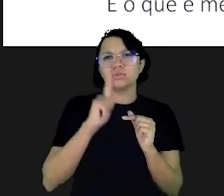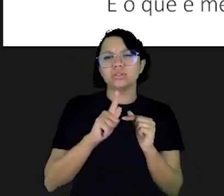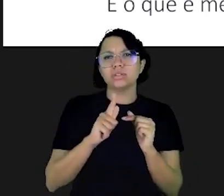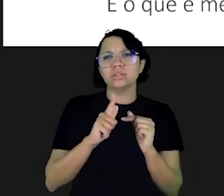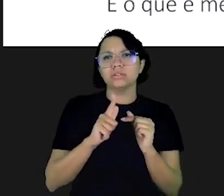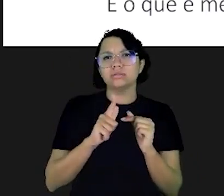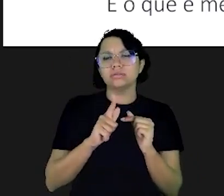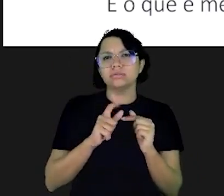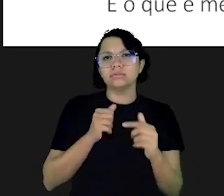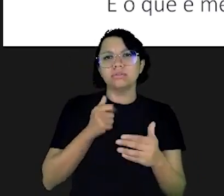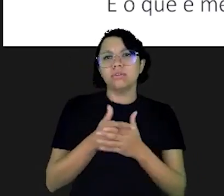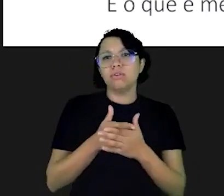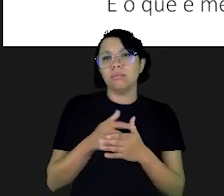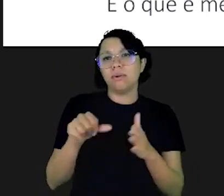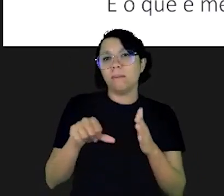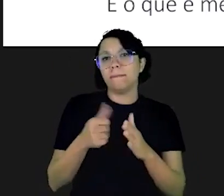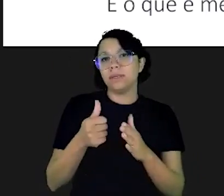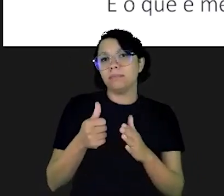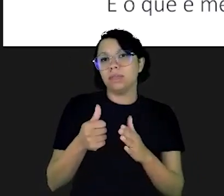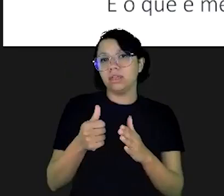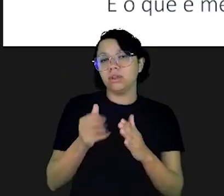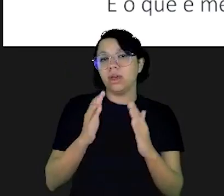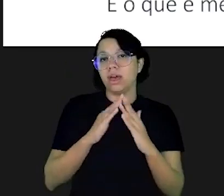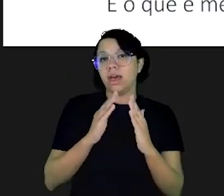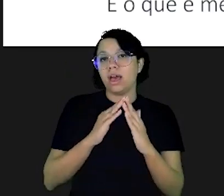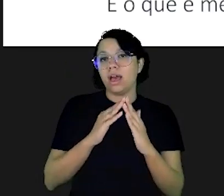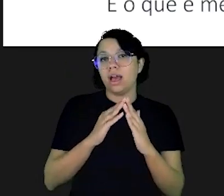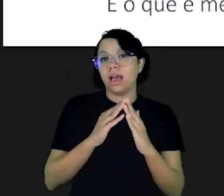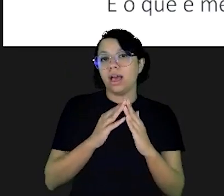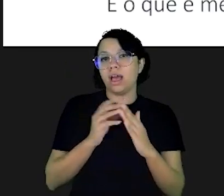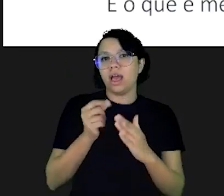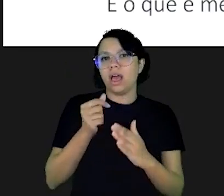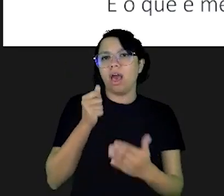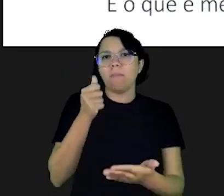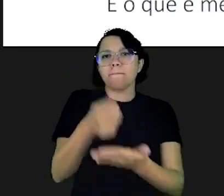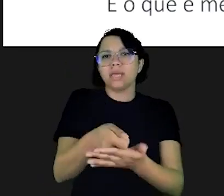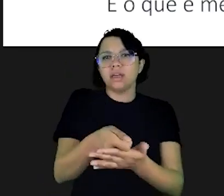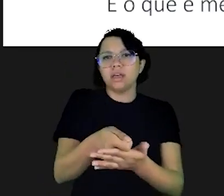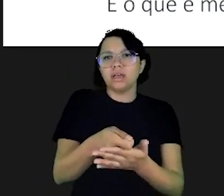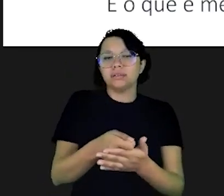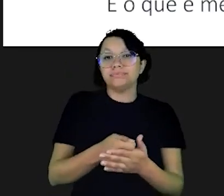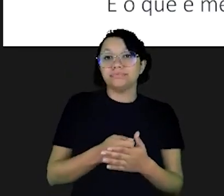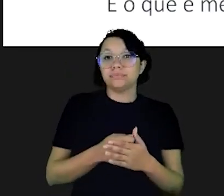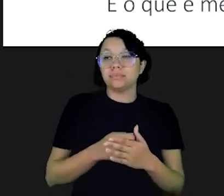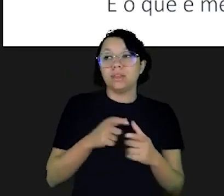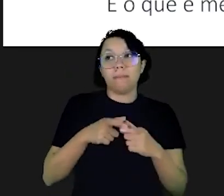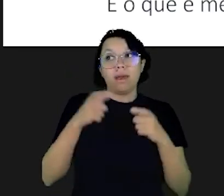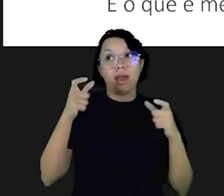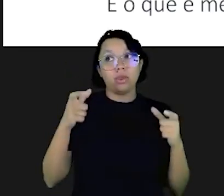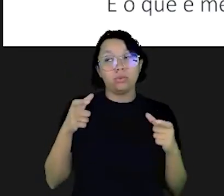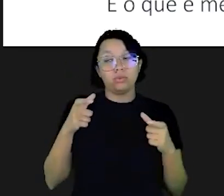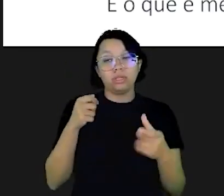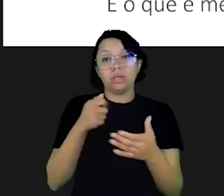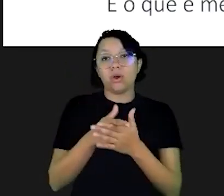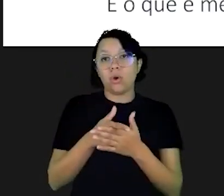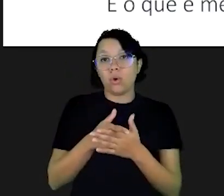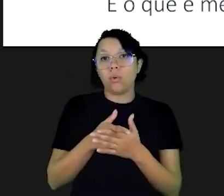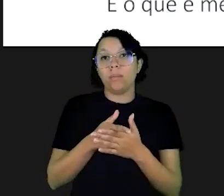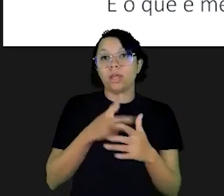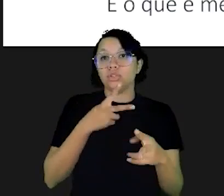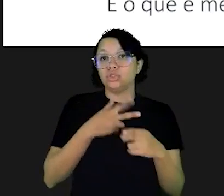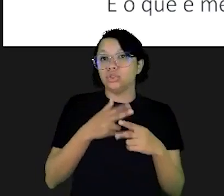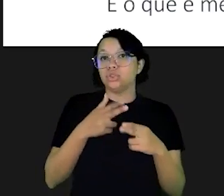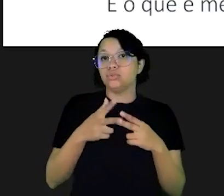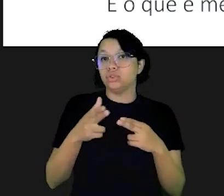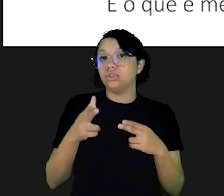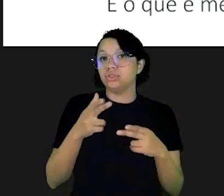eu conheço muito poucas pessoas que conseguiram comprar primeiro imóvel à vista grande parte das pessoas acabam comprando um imóvel